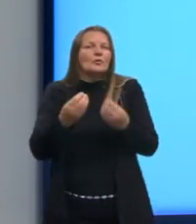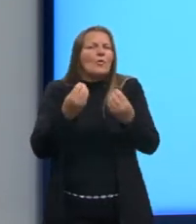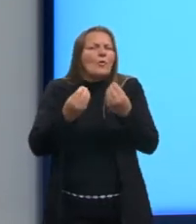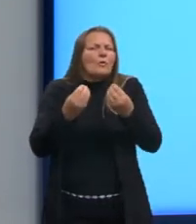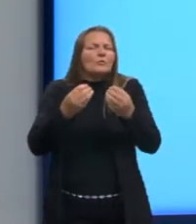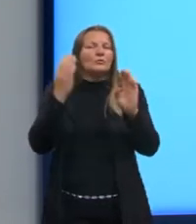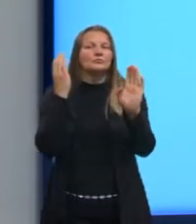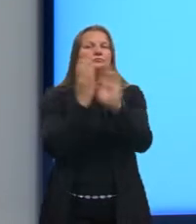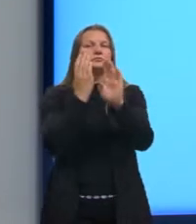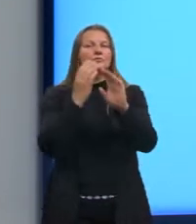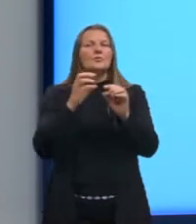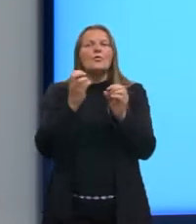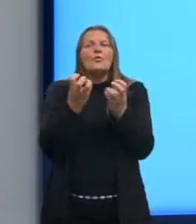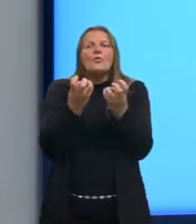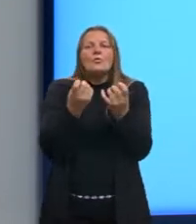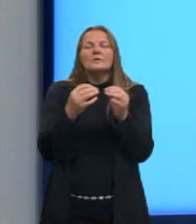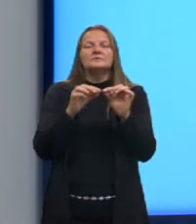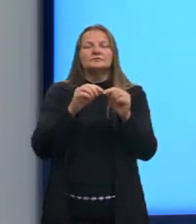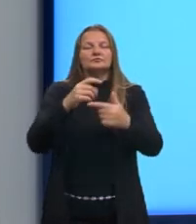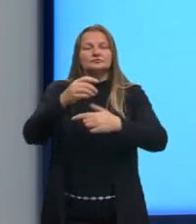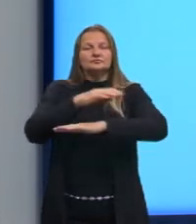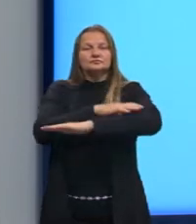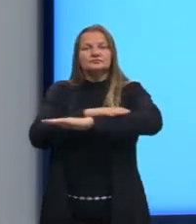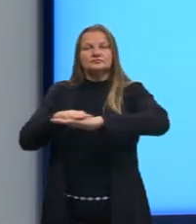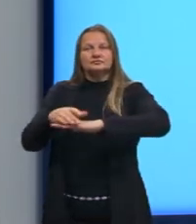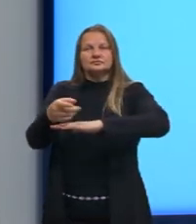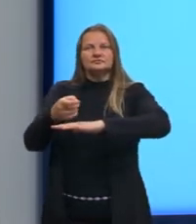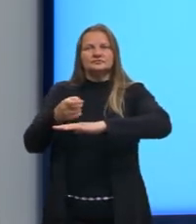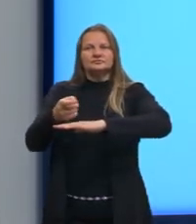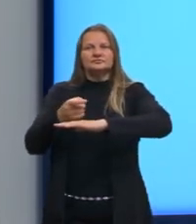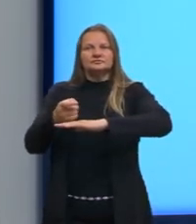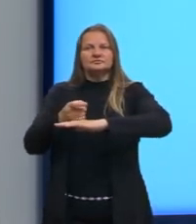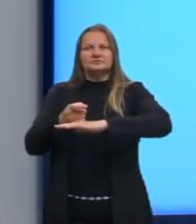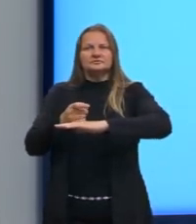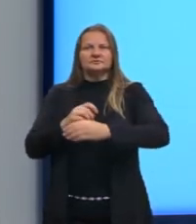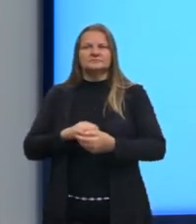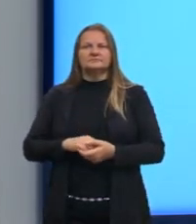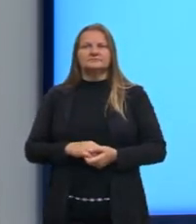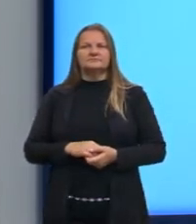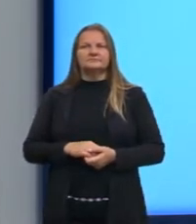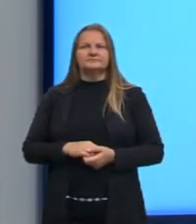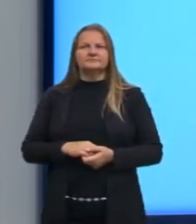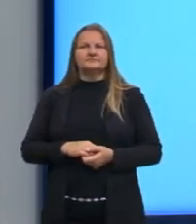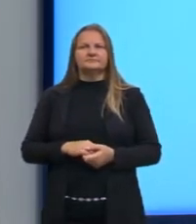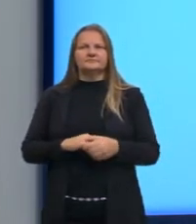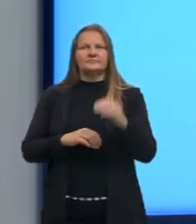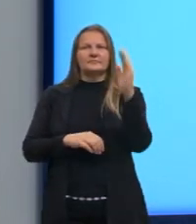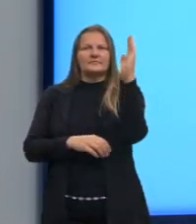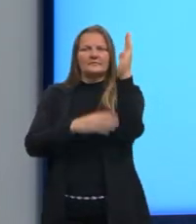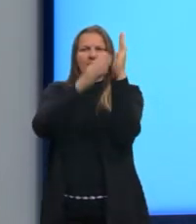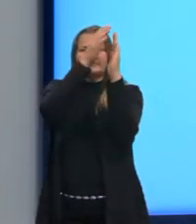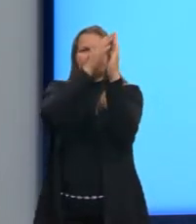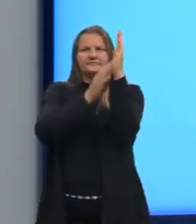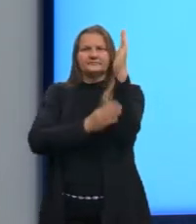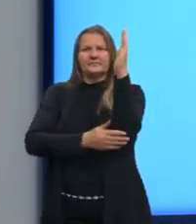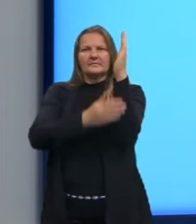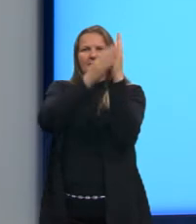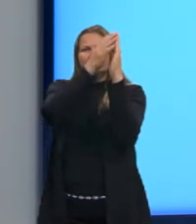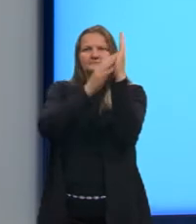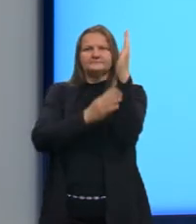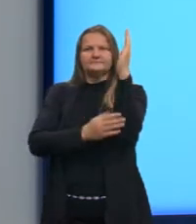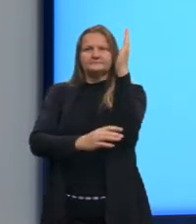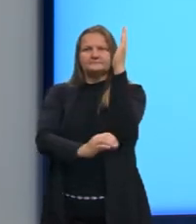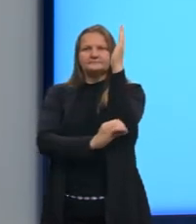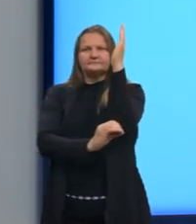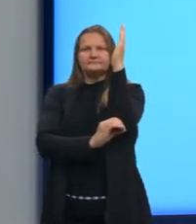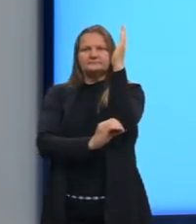descobrir quanto que variou o eixo X. E daí, que nós podemos observar? O ponto P, o X, ele